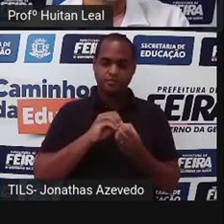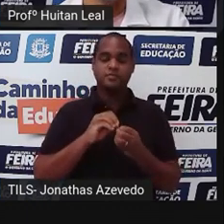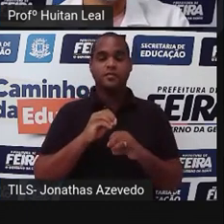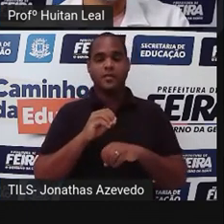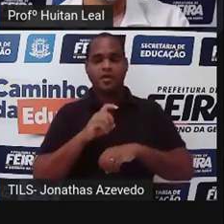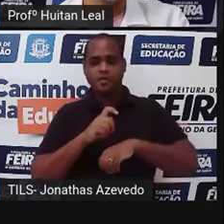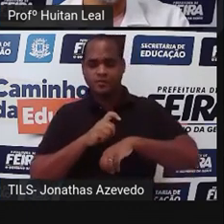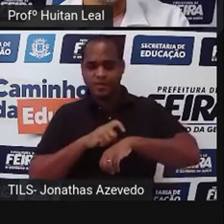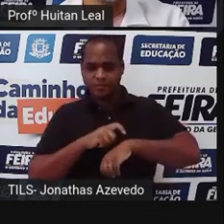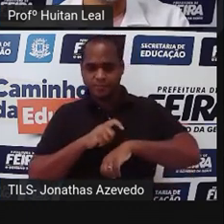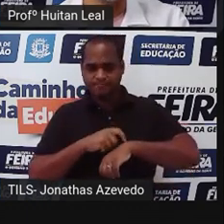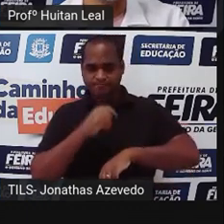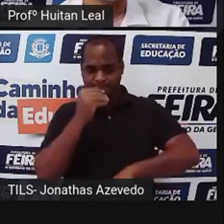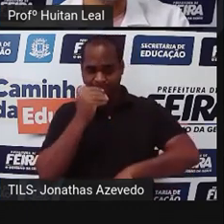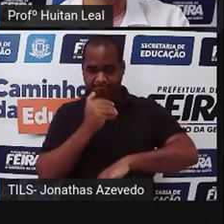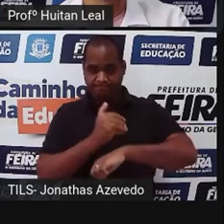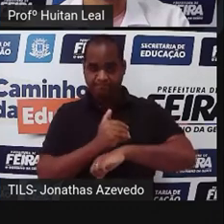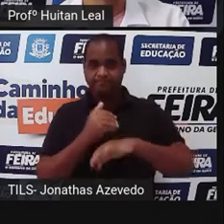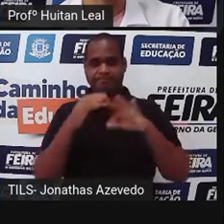que ela é contada.